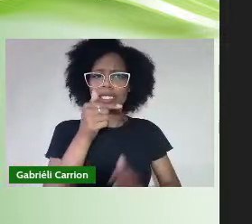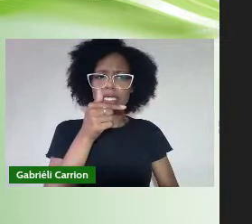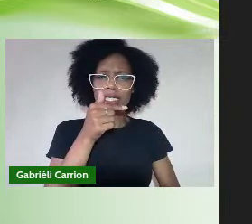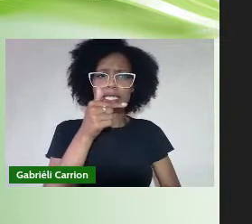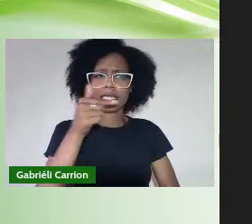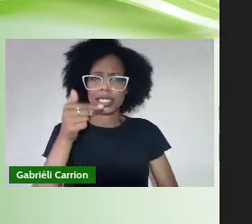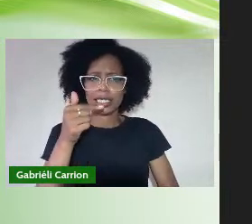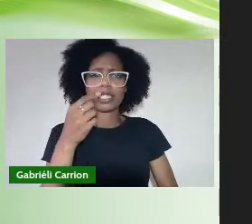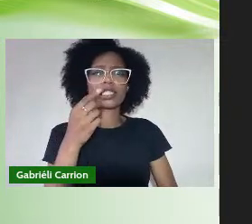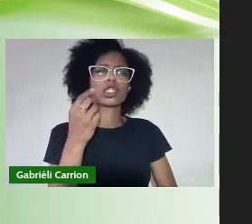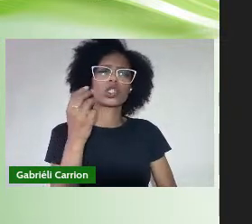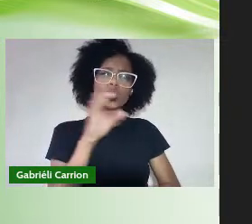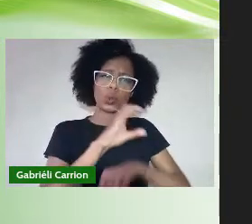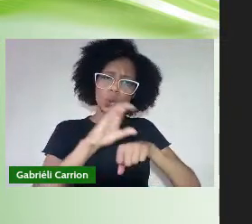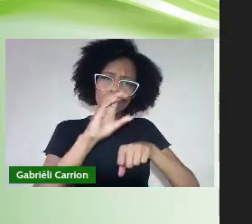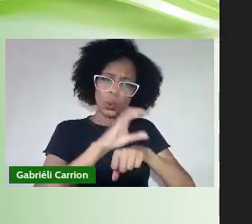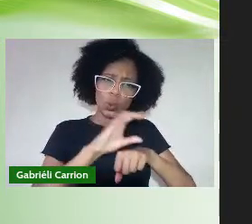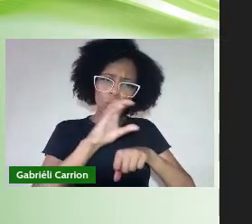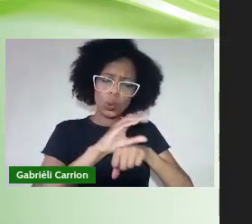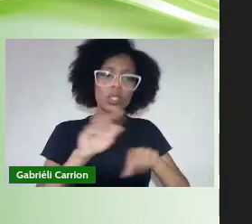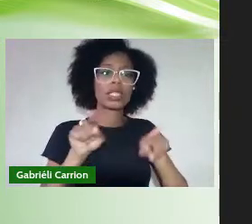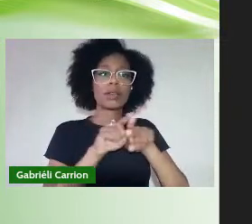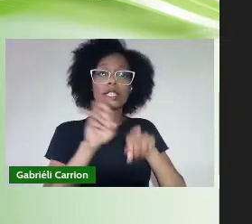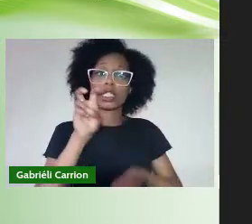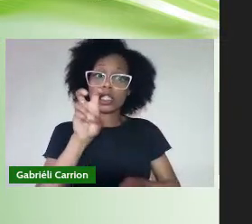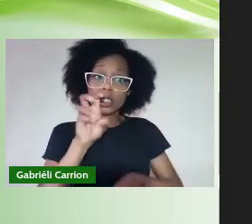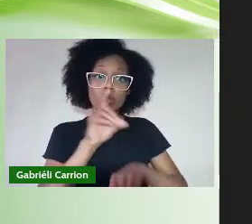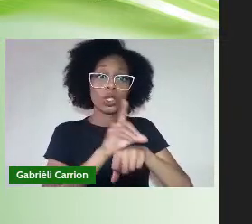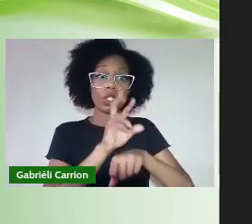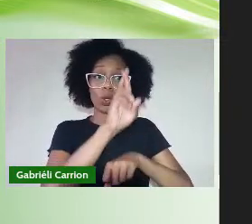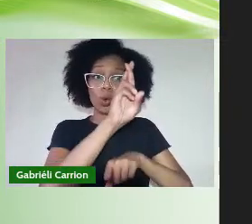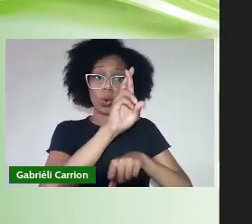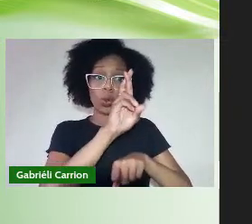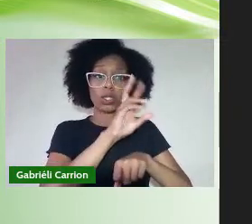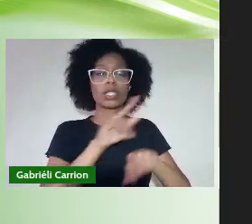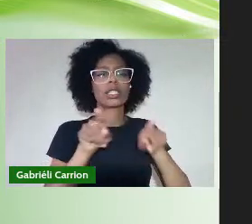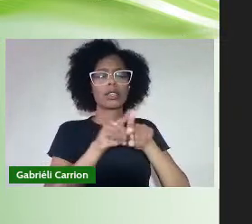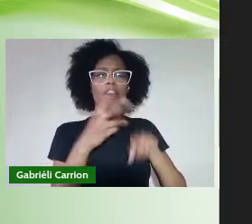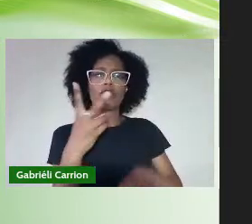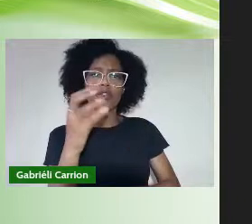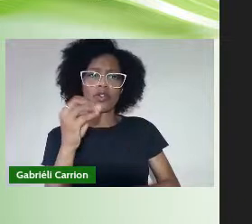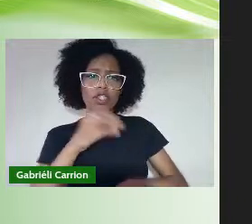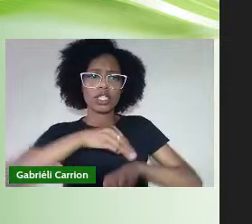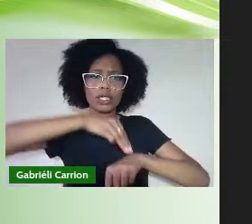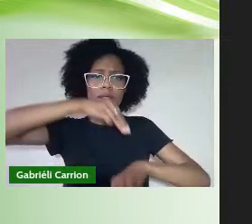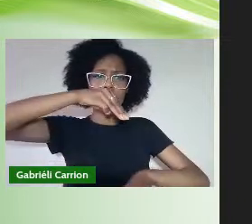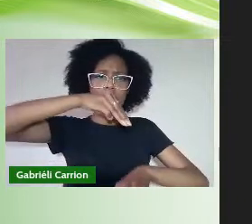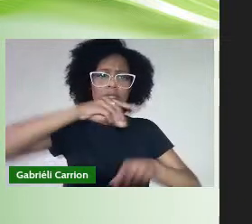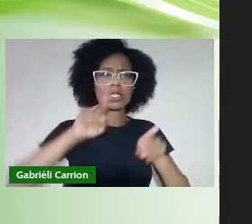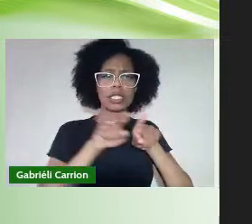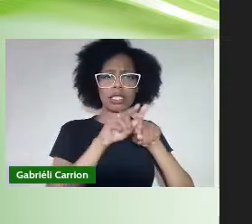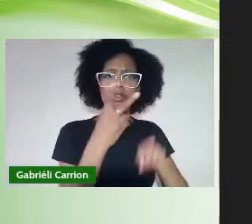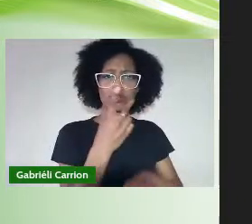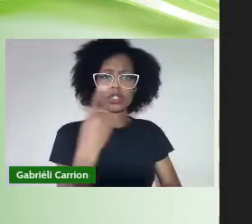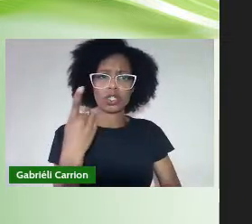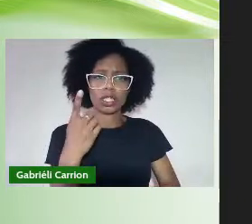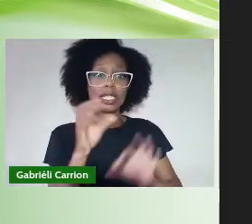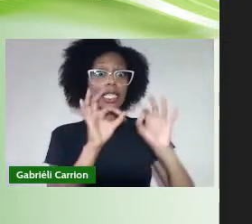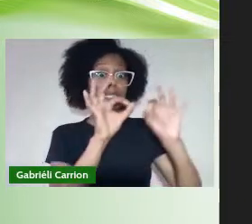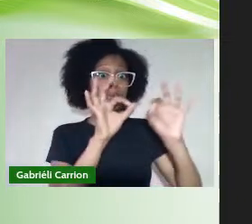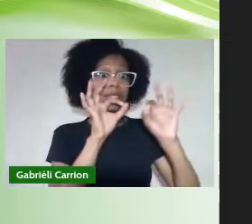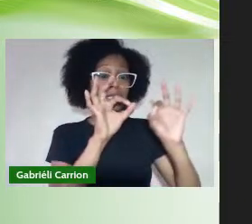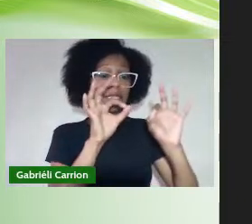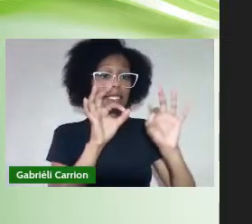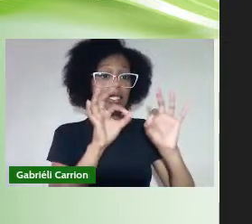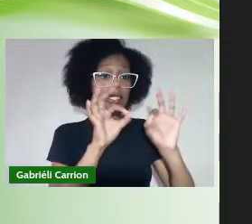5 cursos De doutorado 20 cursos De mestrado E 21 cursos De especialização Do censo